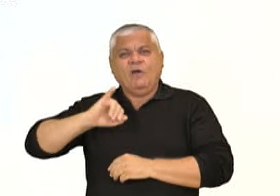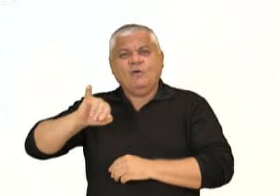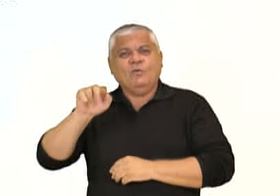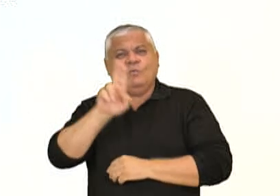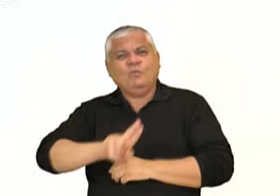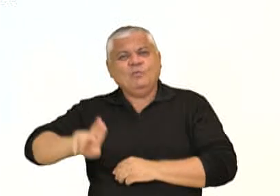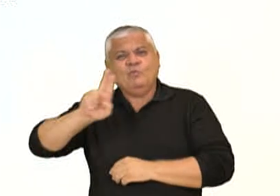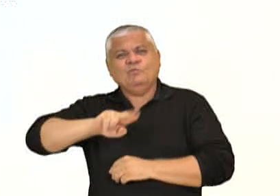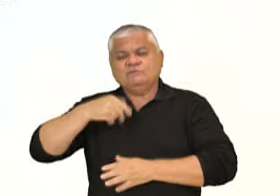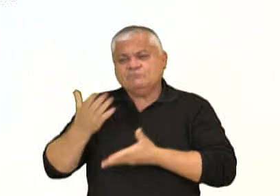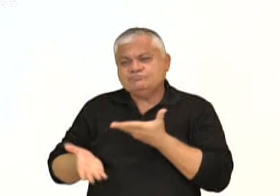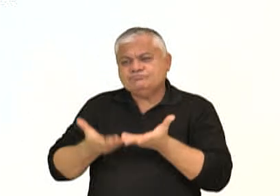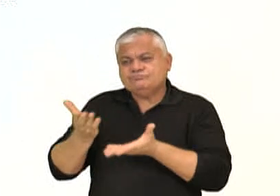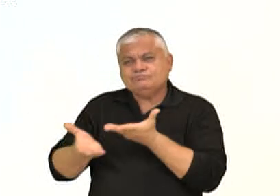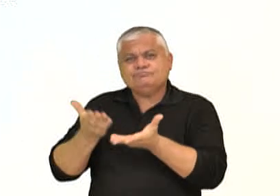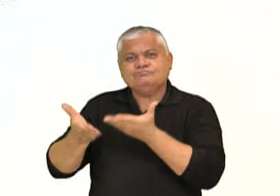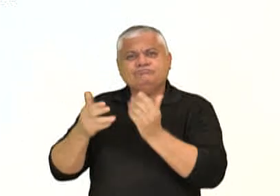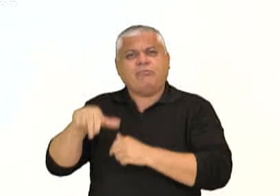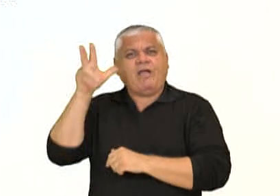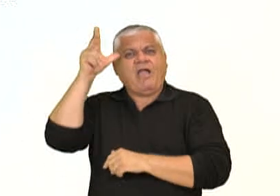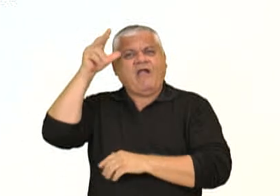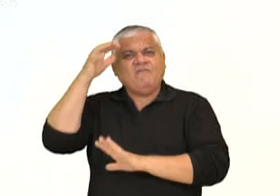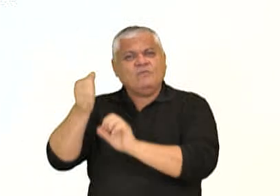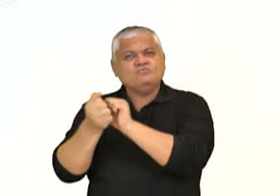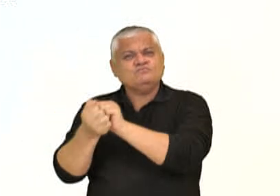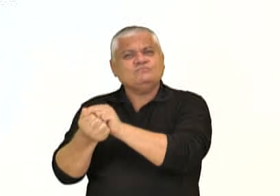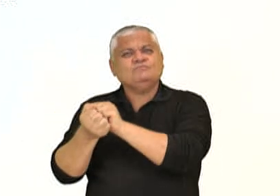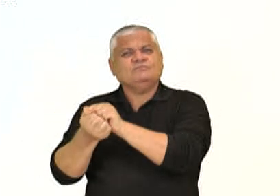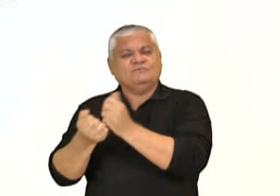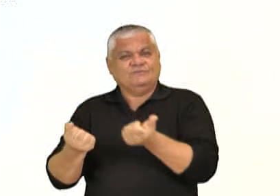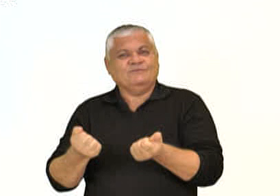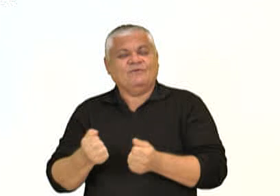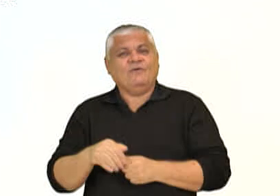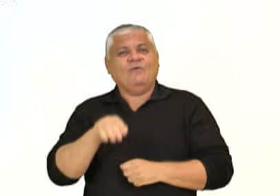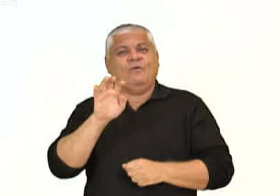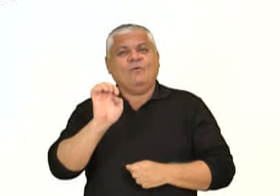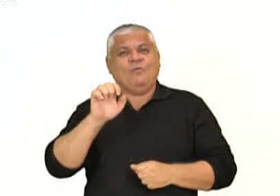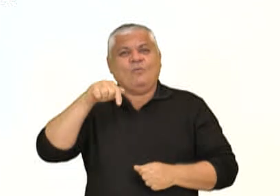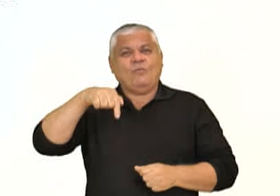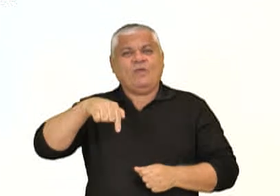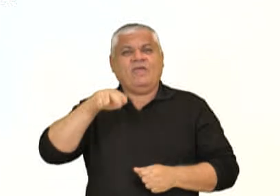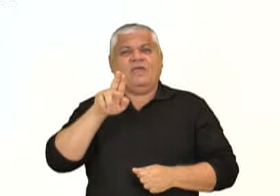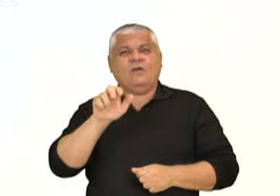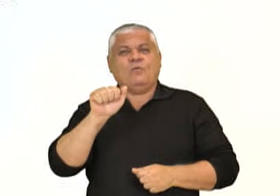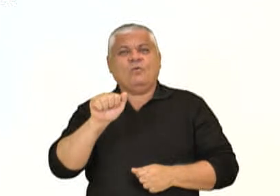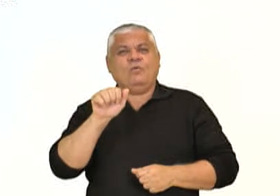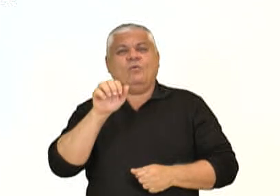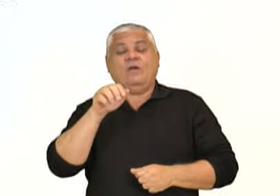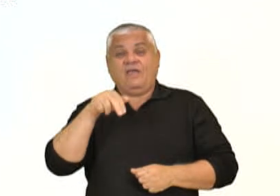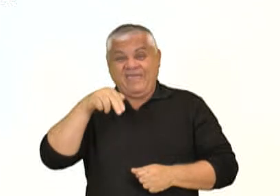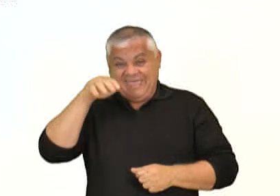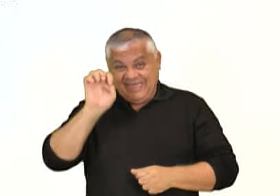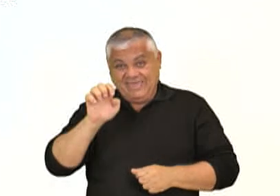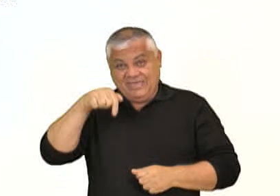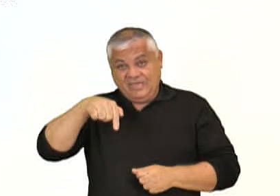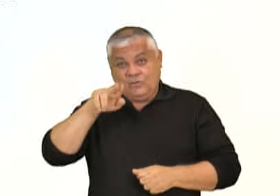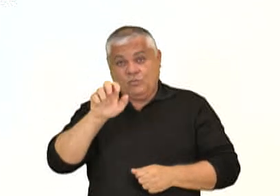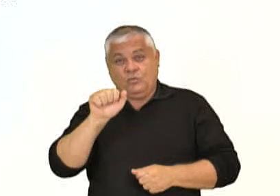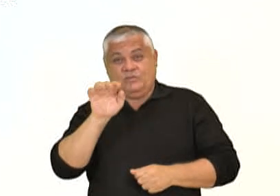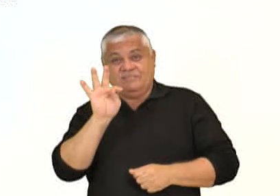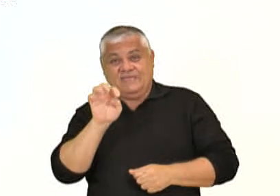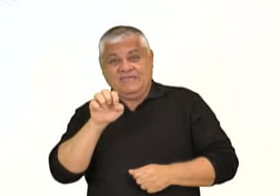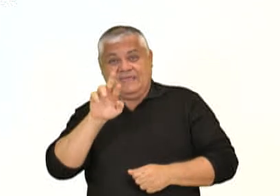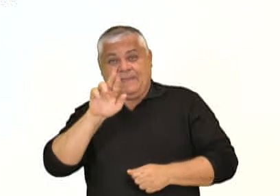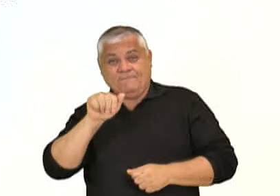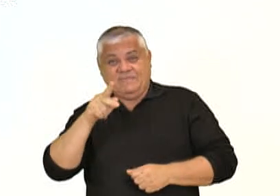Caminhos e reportagem no ar em 28 de 2 de 2021. Lá na TV Brasil. A